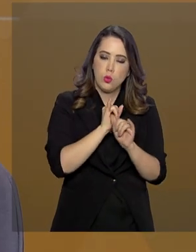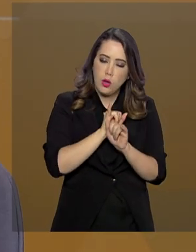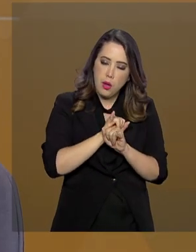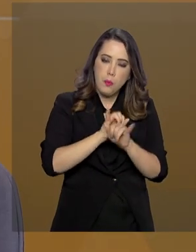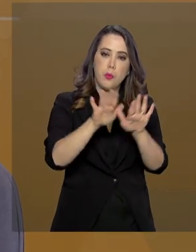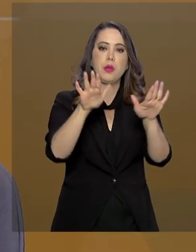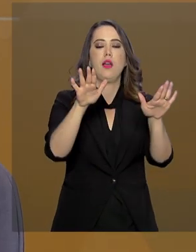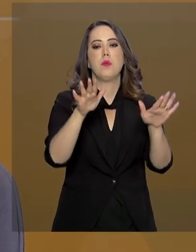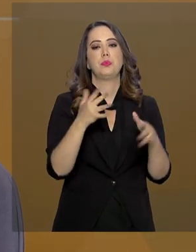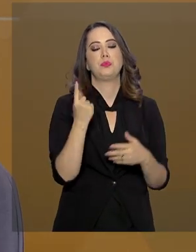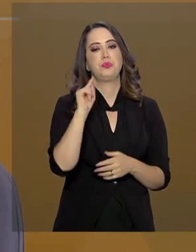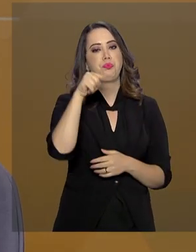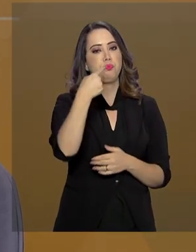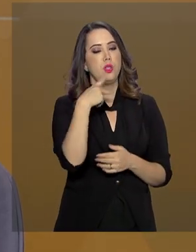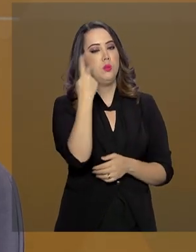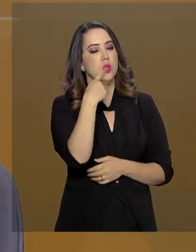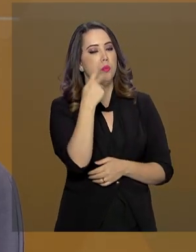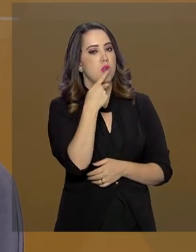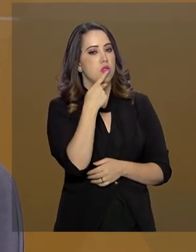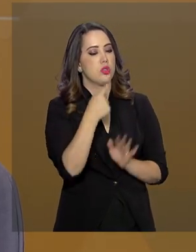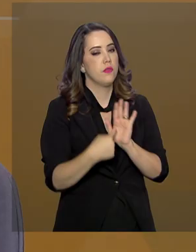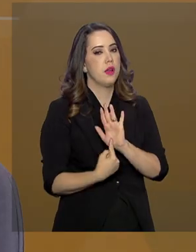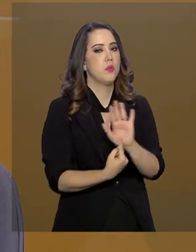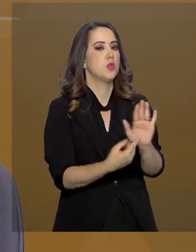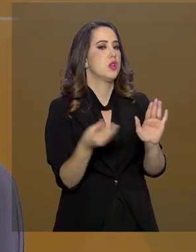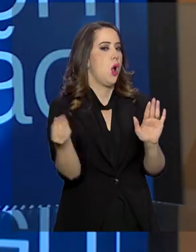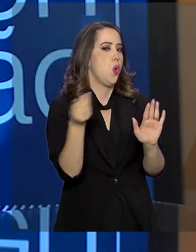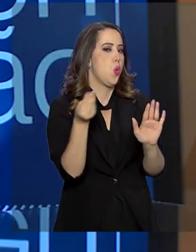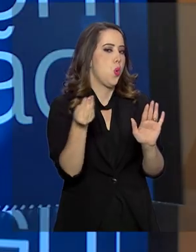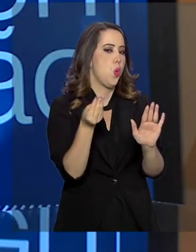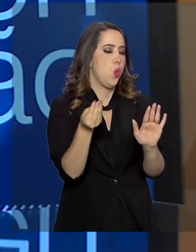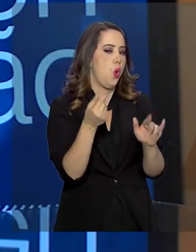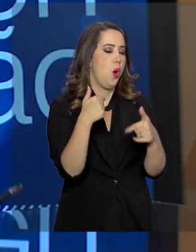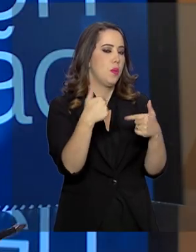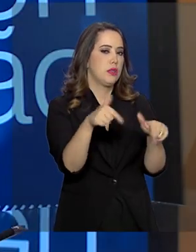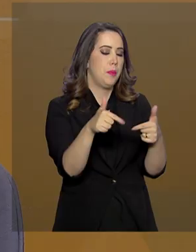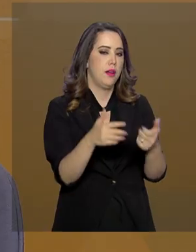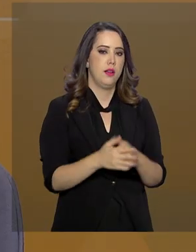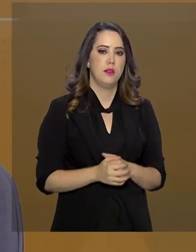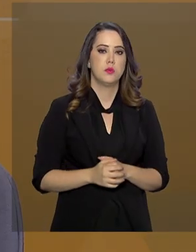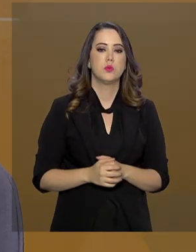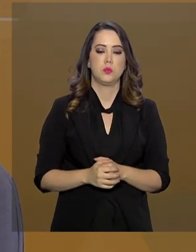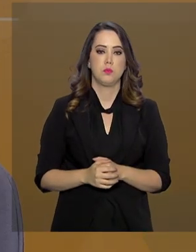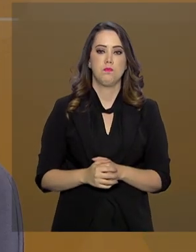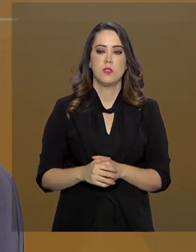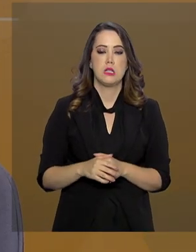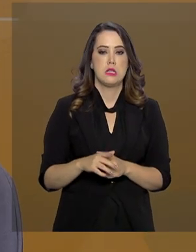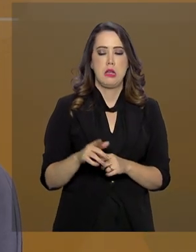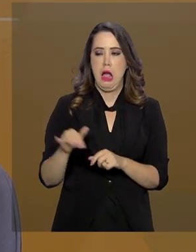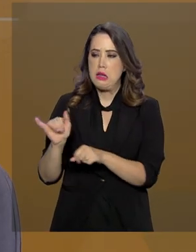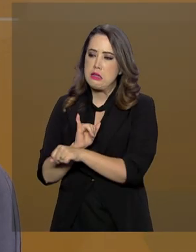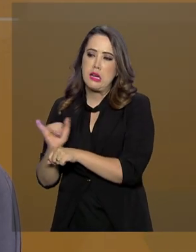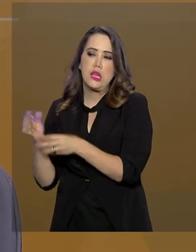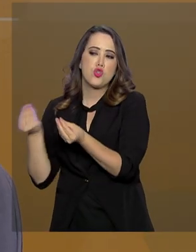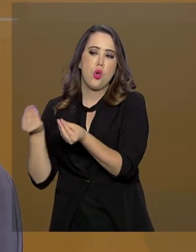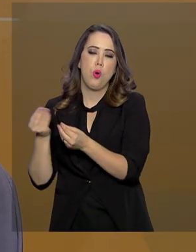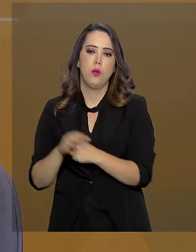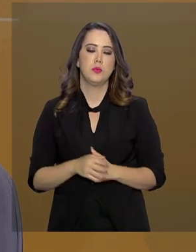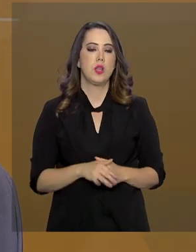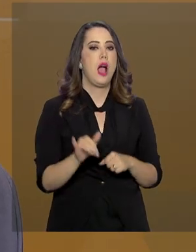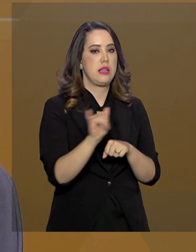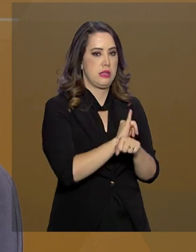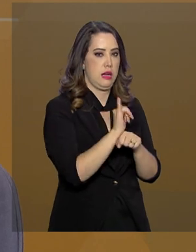pronta, a política vai dizer o que deve ser feito. A estratégia e o plano derivam da política. A estratégia é feita logo em seguida, mostrando como deve ser